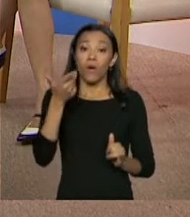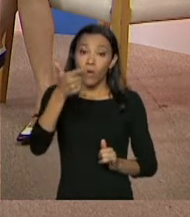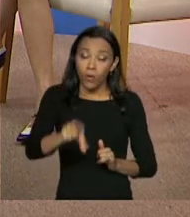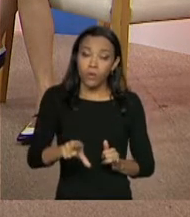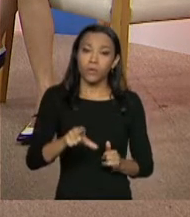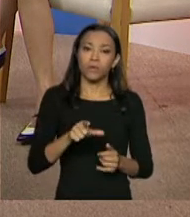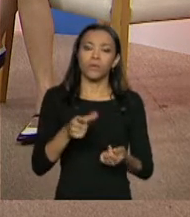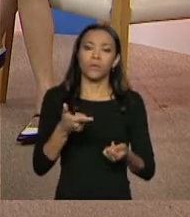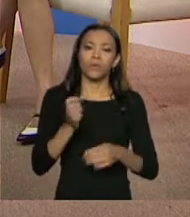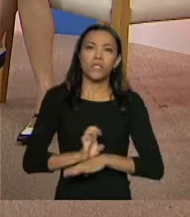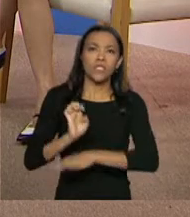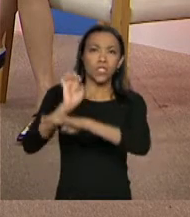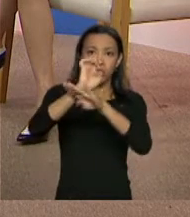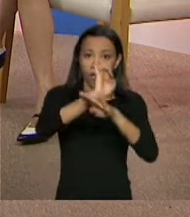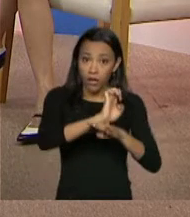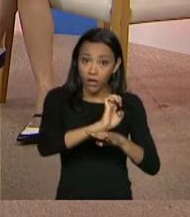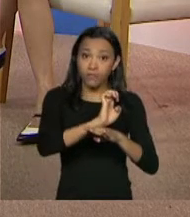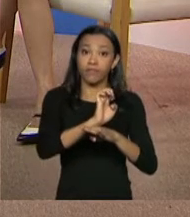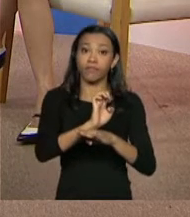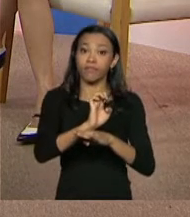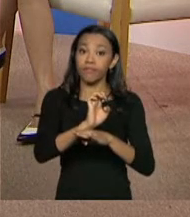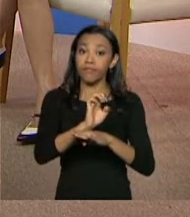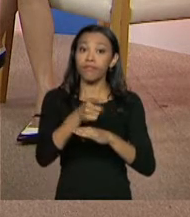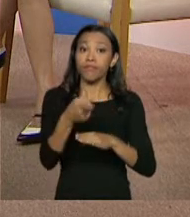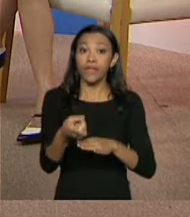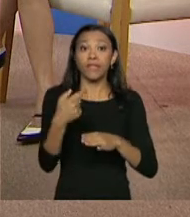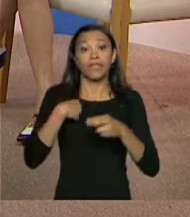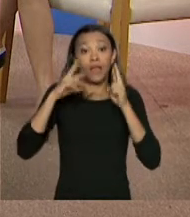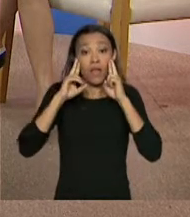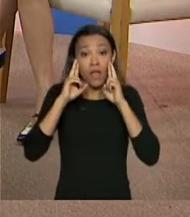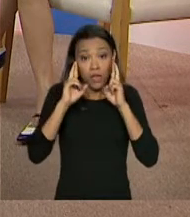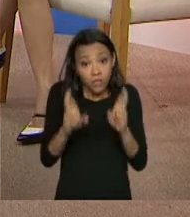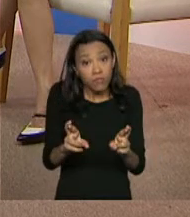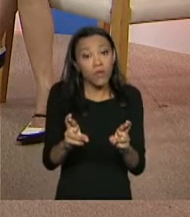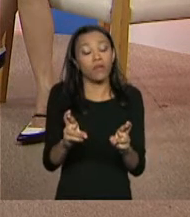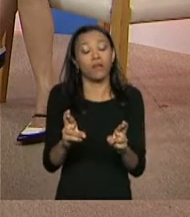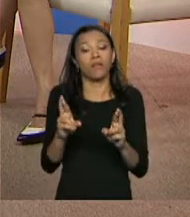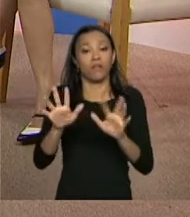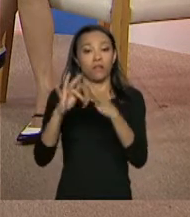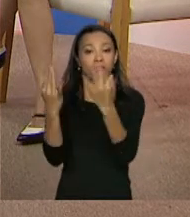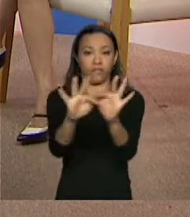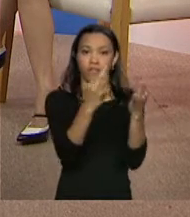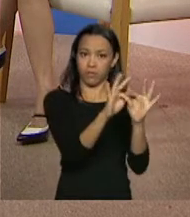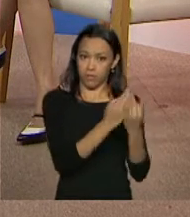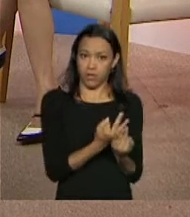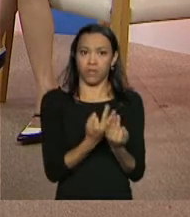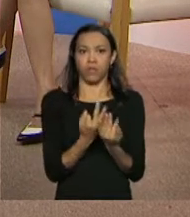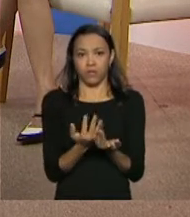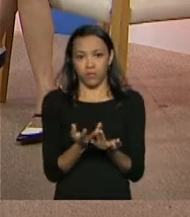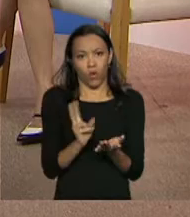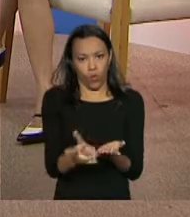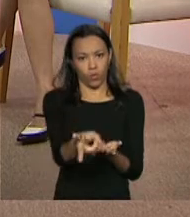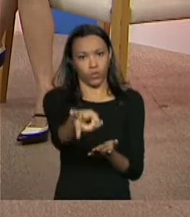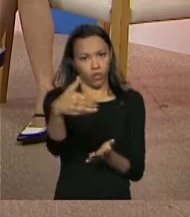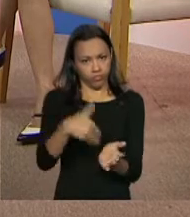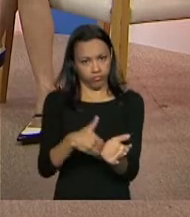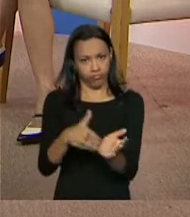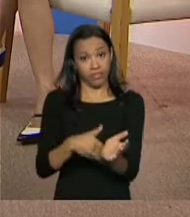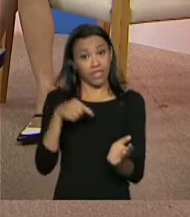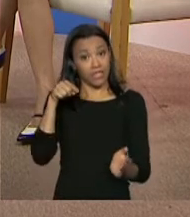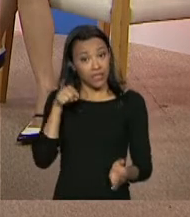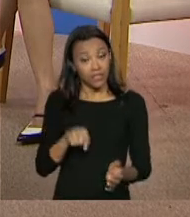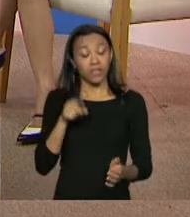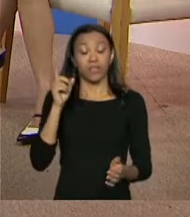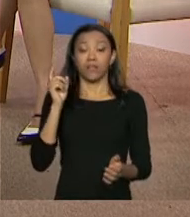historicamente, o estado desrespeita o cidadão mais pobre, né, desrespeita o cidadão em situação de pobreza. Então, para nós, é muito caro isso,